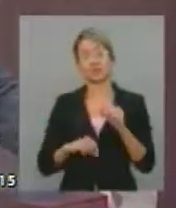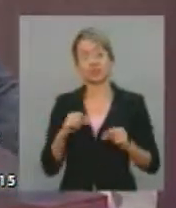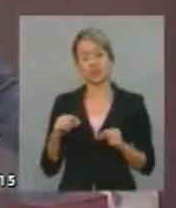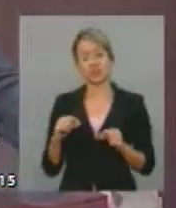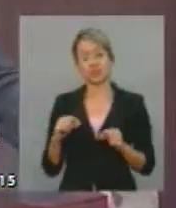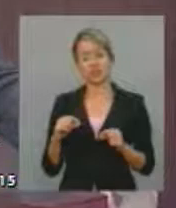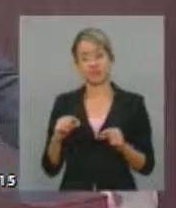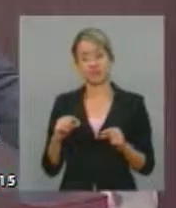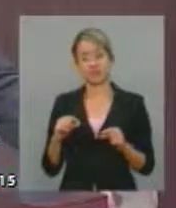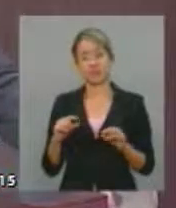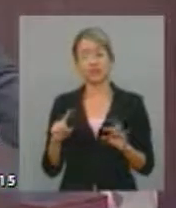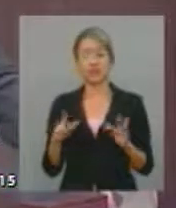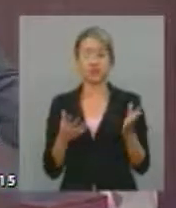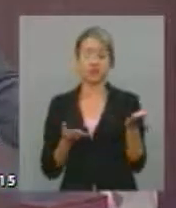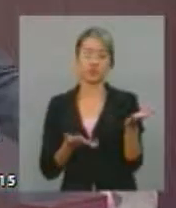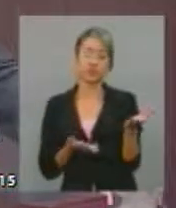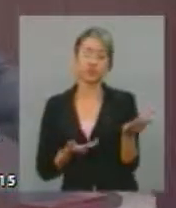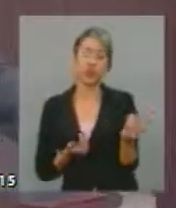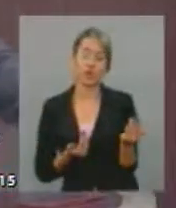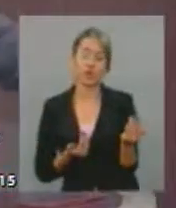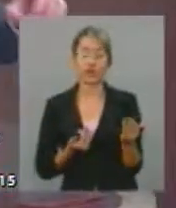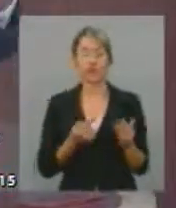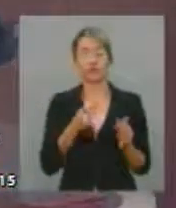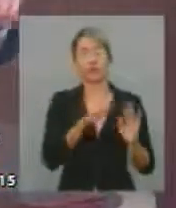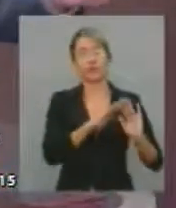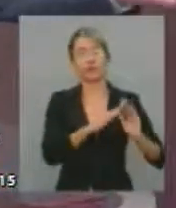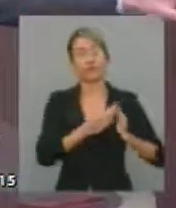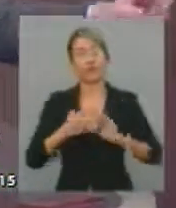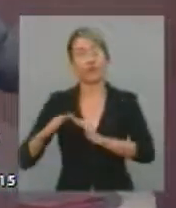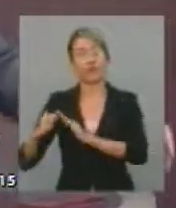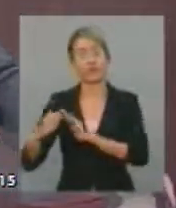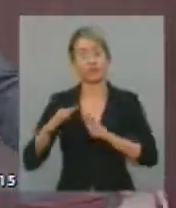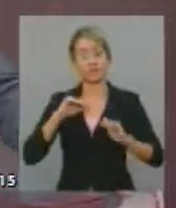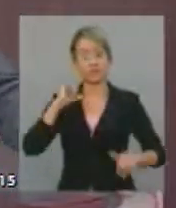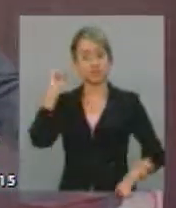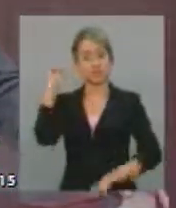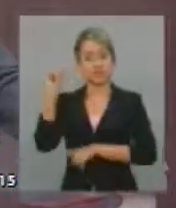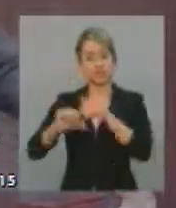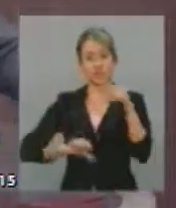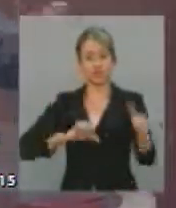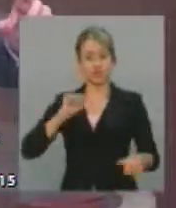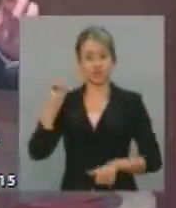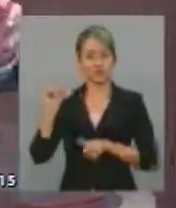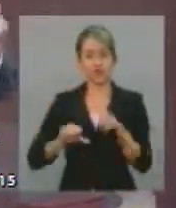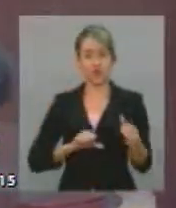espera que o jovem da periferia urbana se transforme no inimigo ideal.